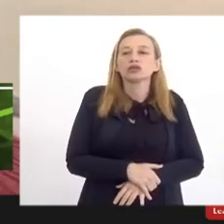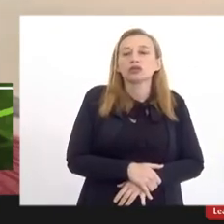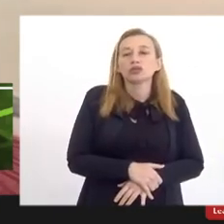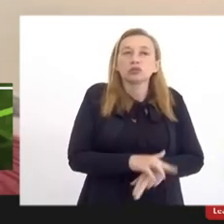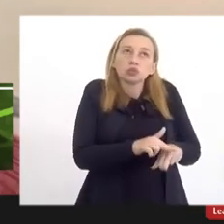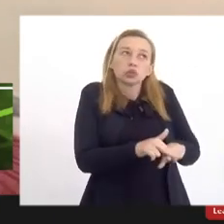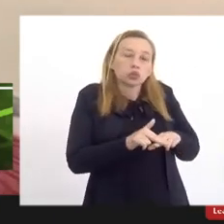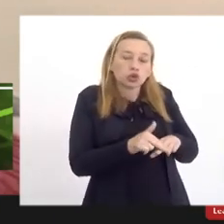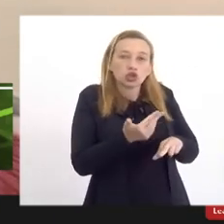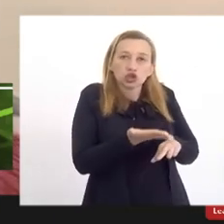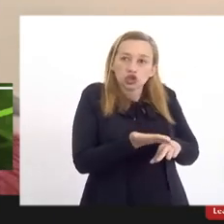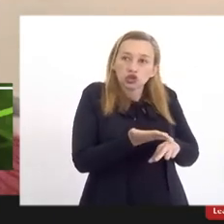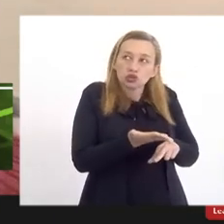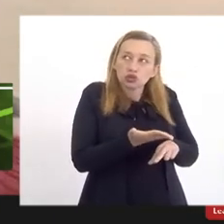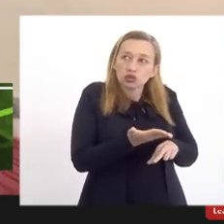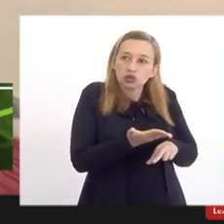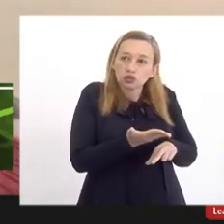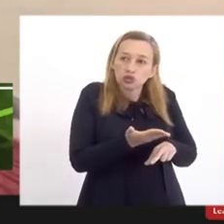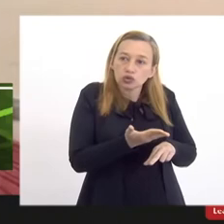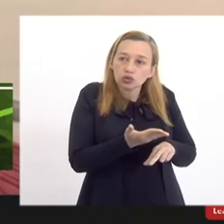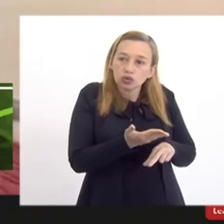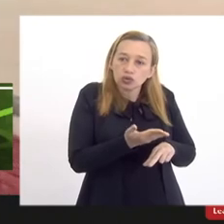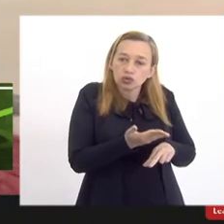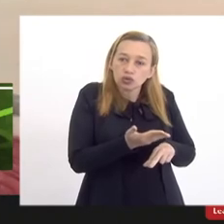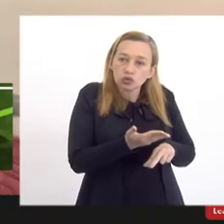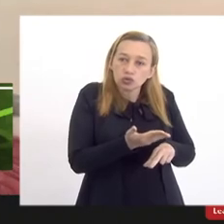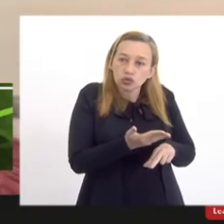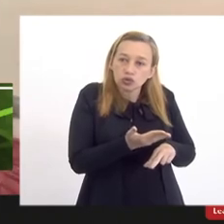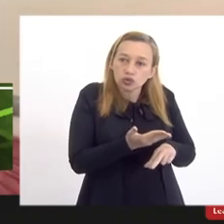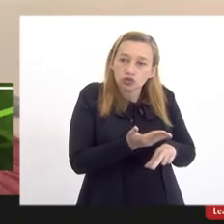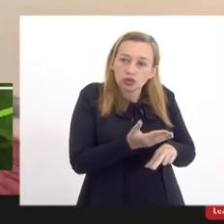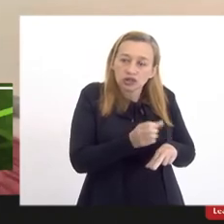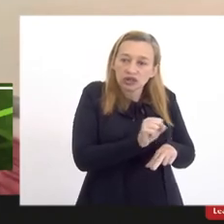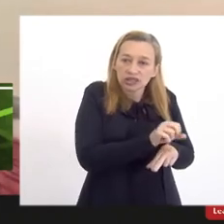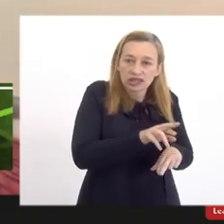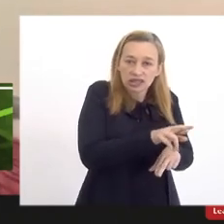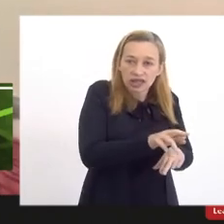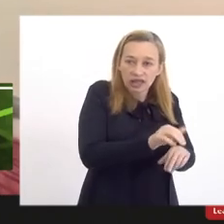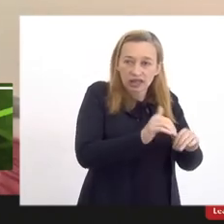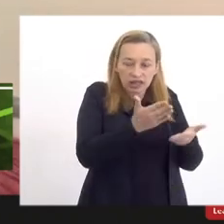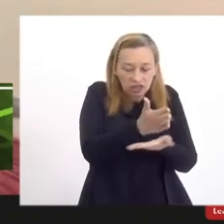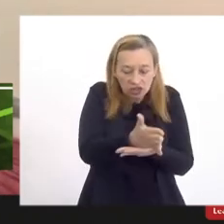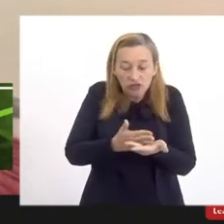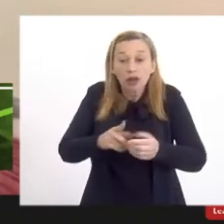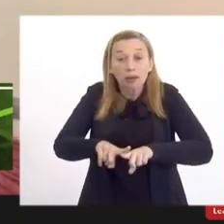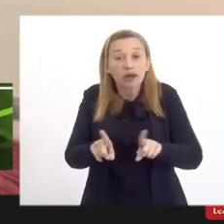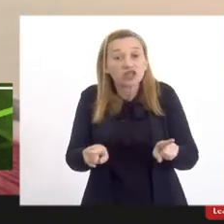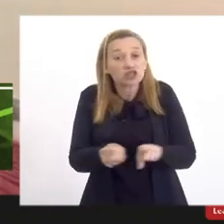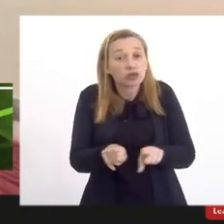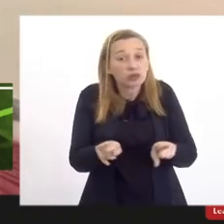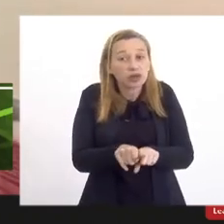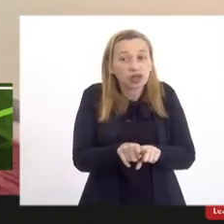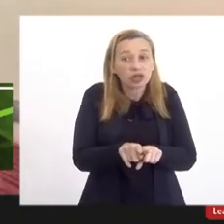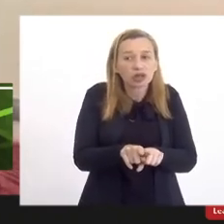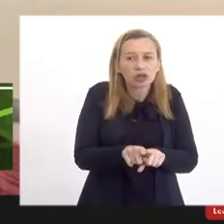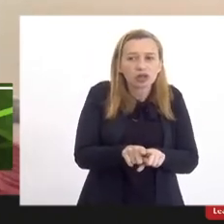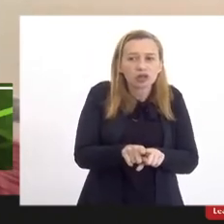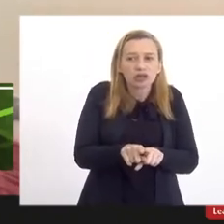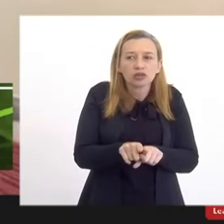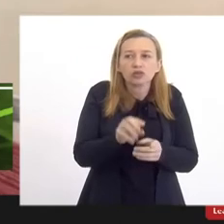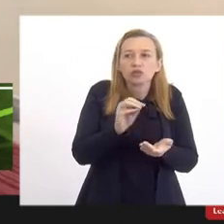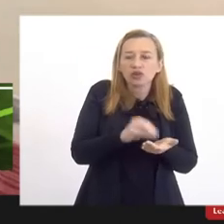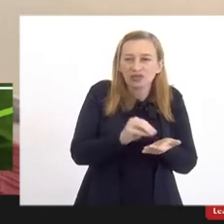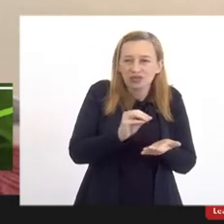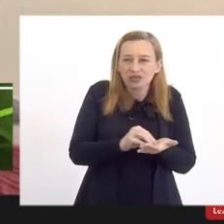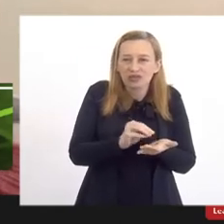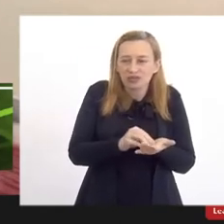do morro, da serra que divide, mas seja também por uma negligência